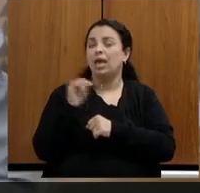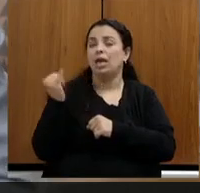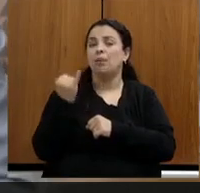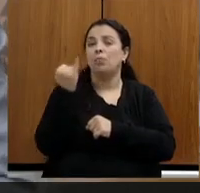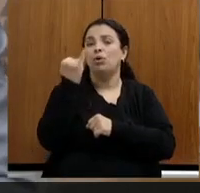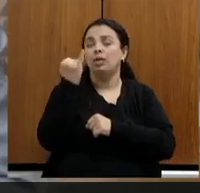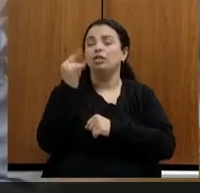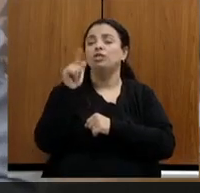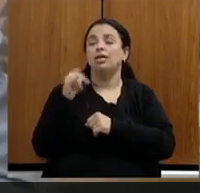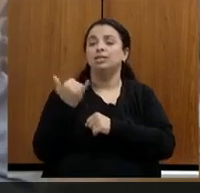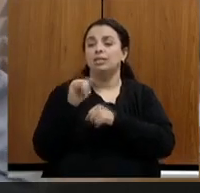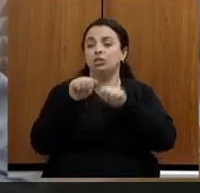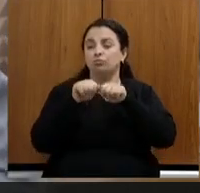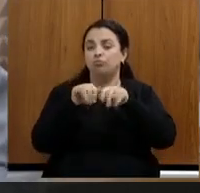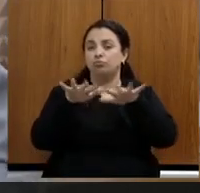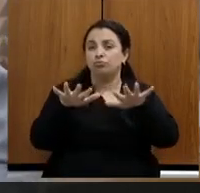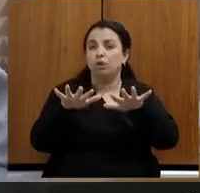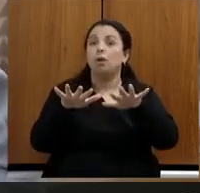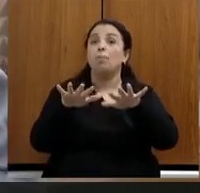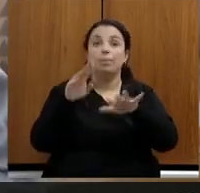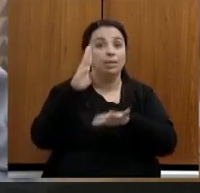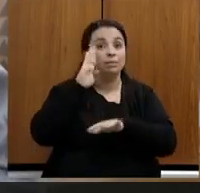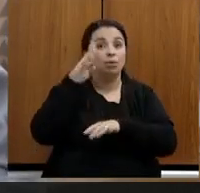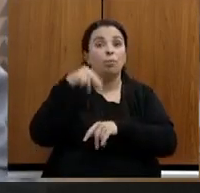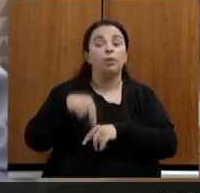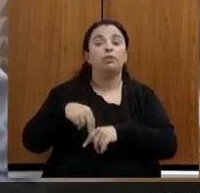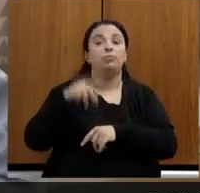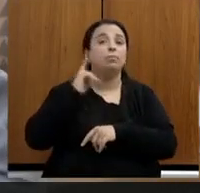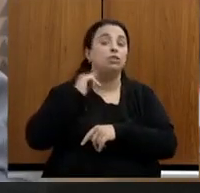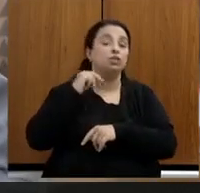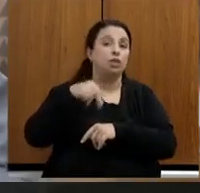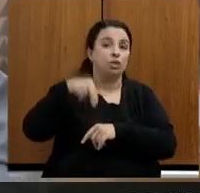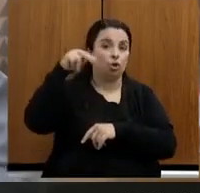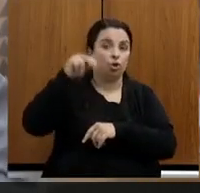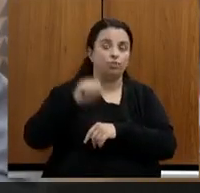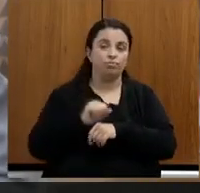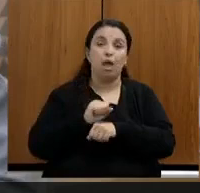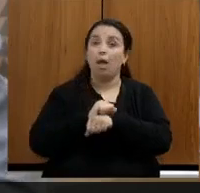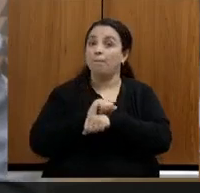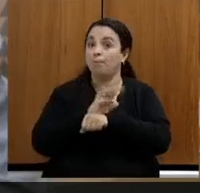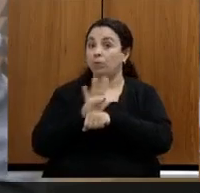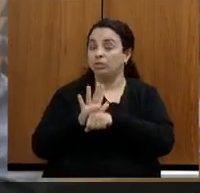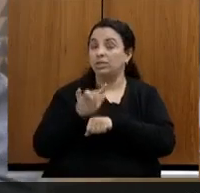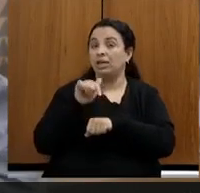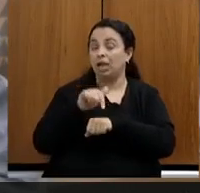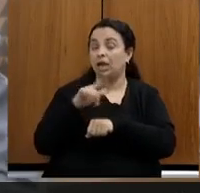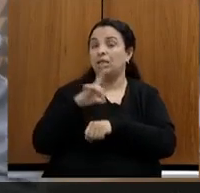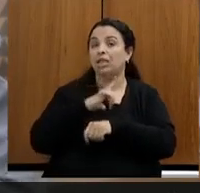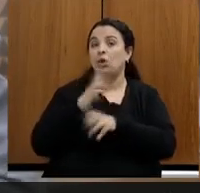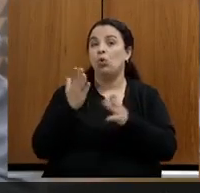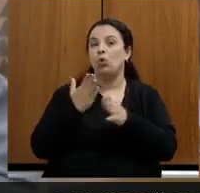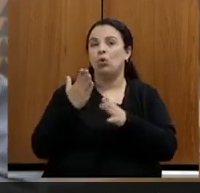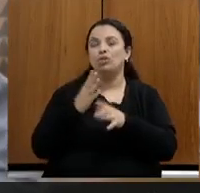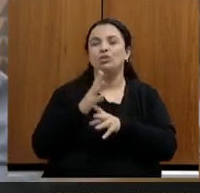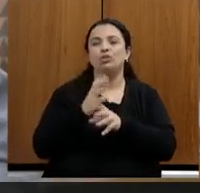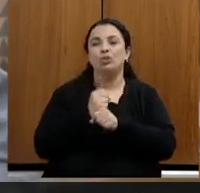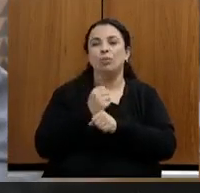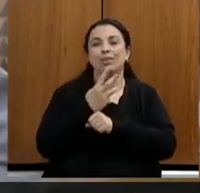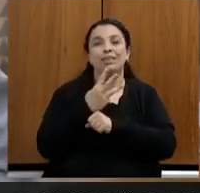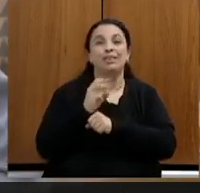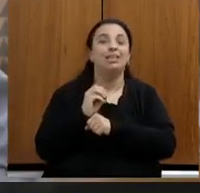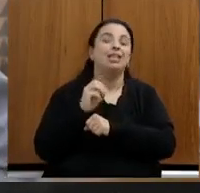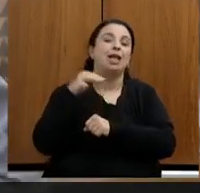principalmente para o Norte de Minas a minha Montes Claros hoje tem 30 megas é a cidade que mais